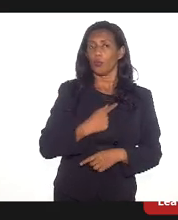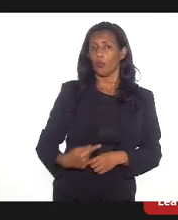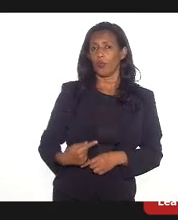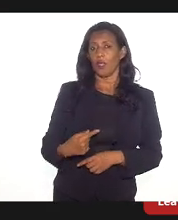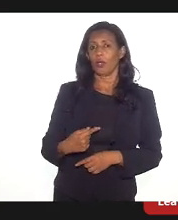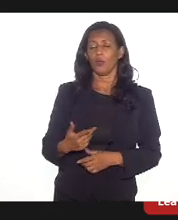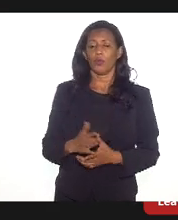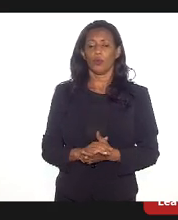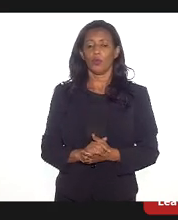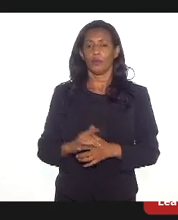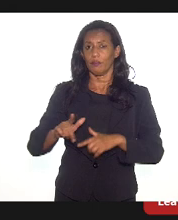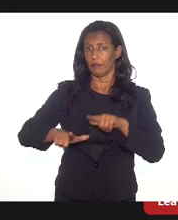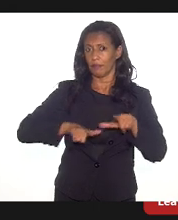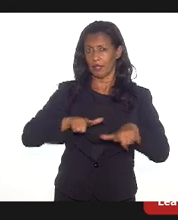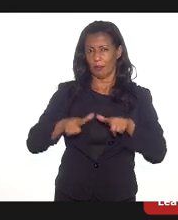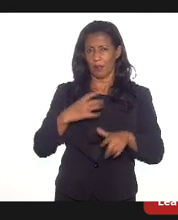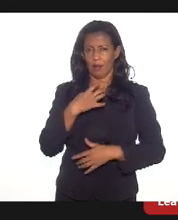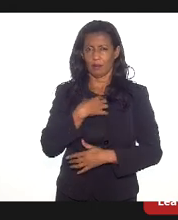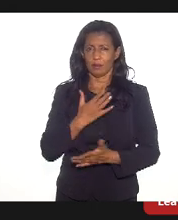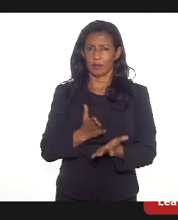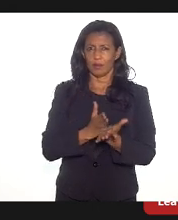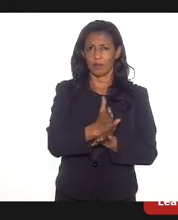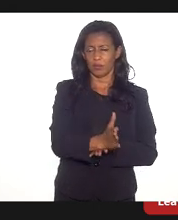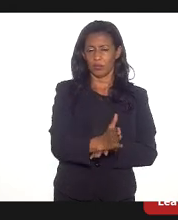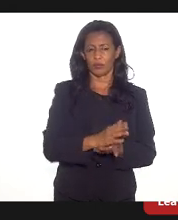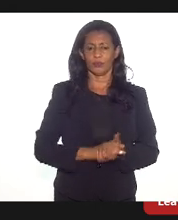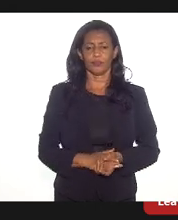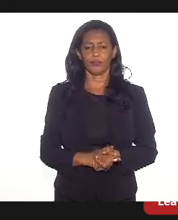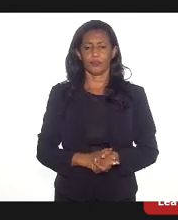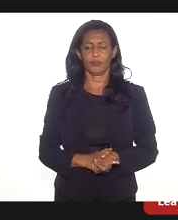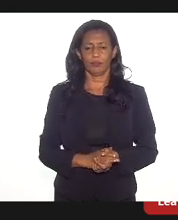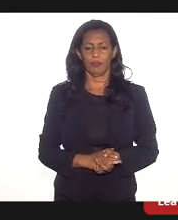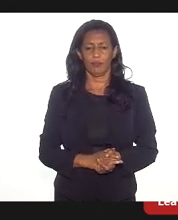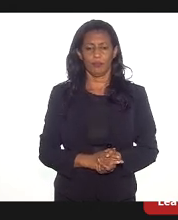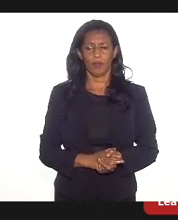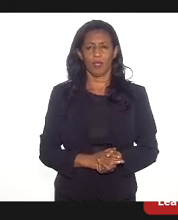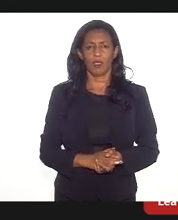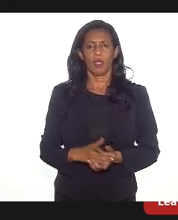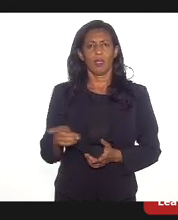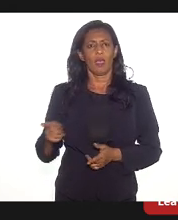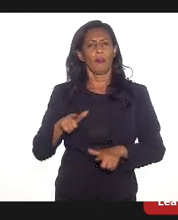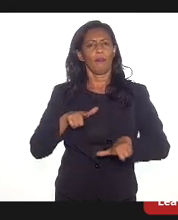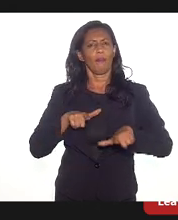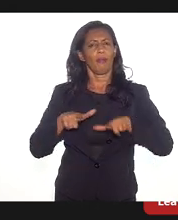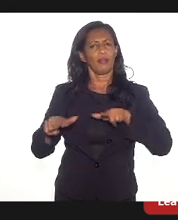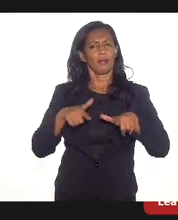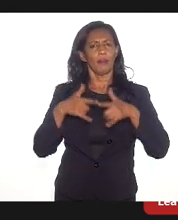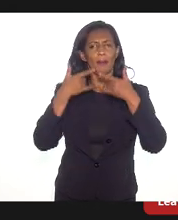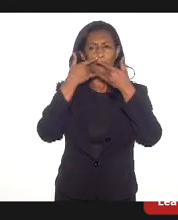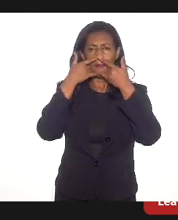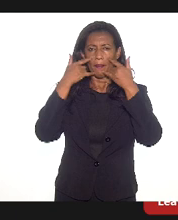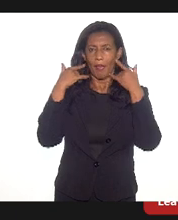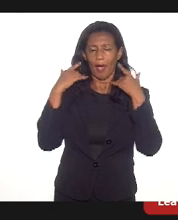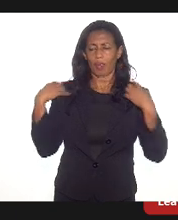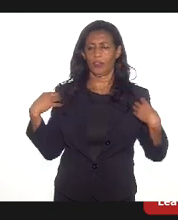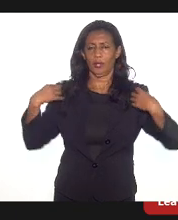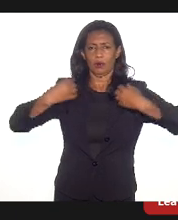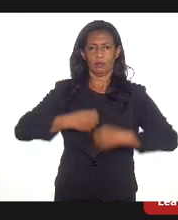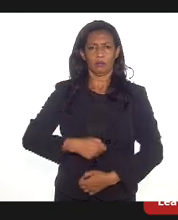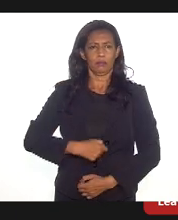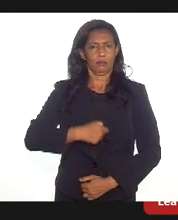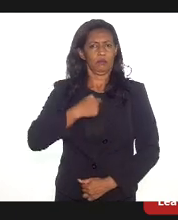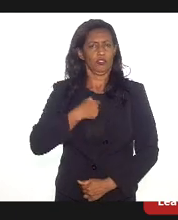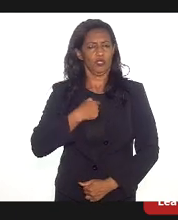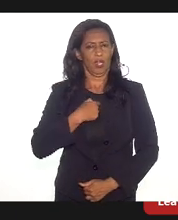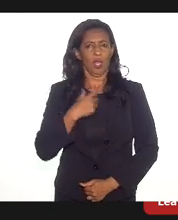possibilidade do governo atuar diretamente no setor de insumos, de máscaras e jalecos, a